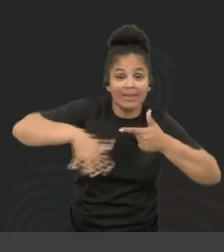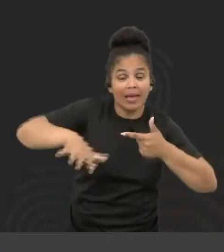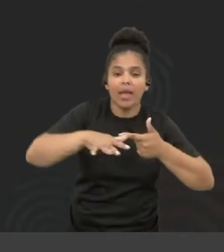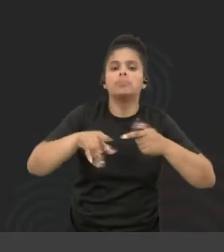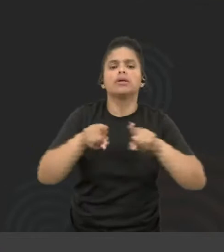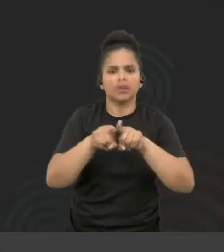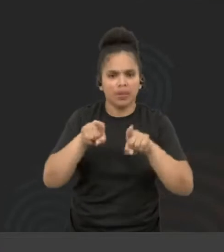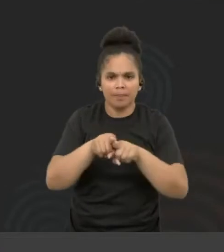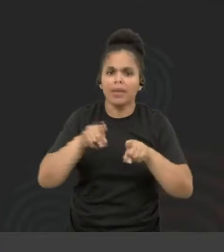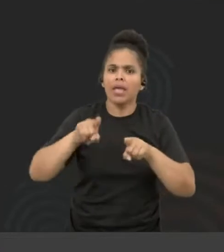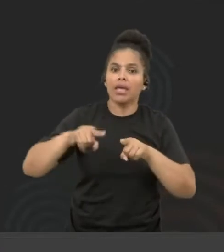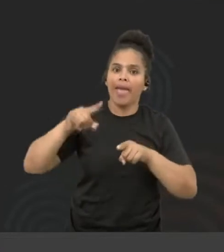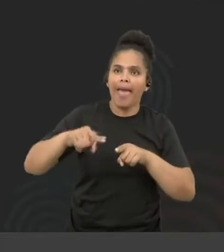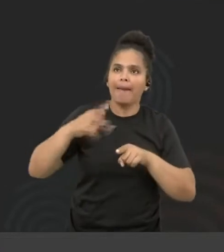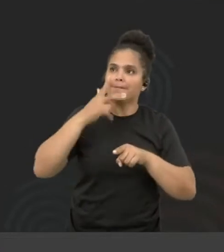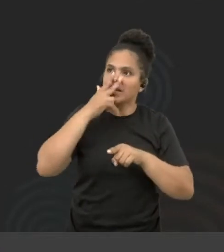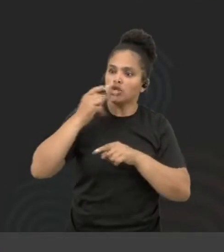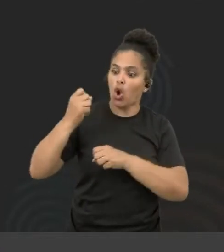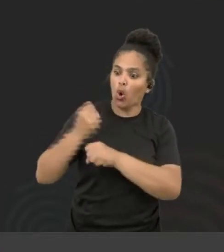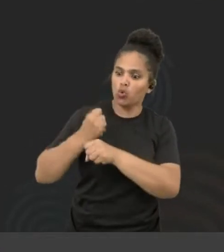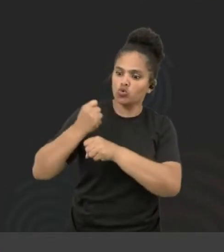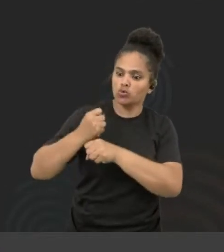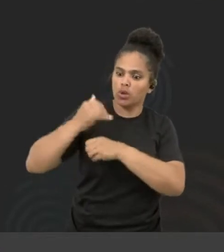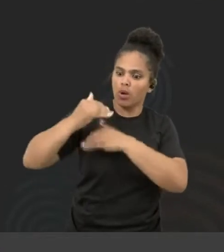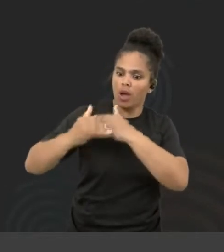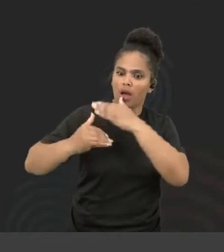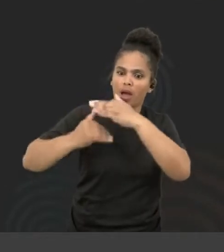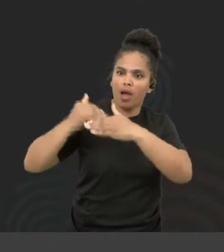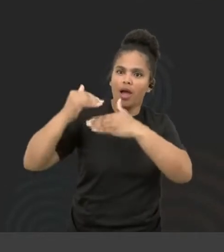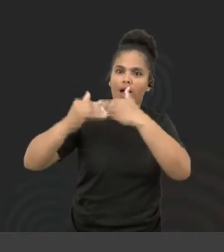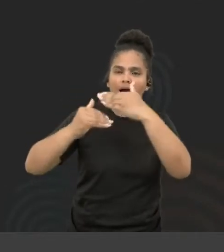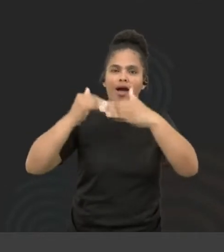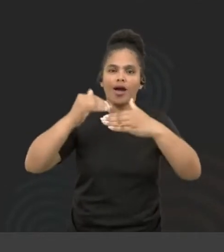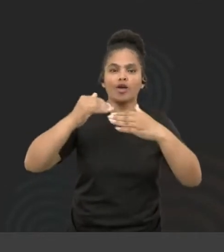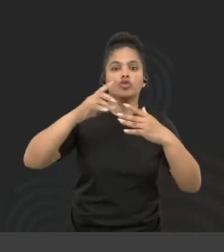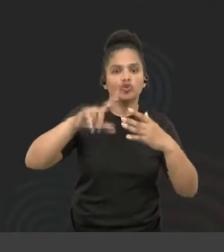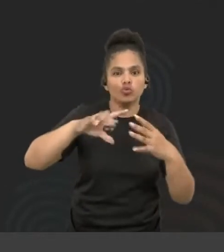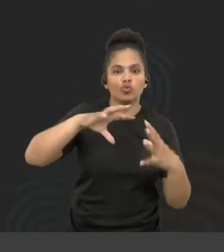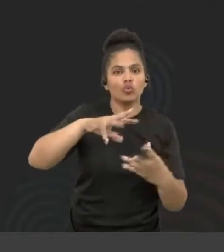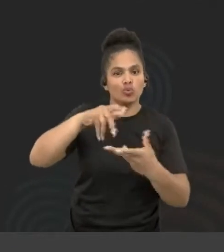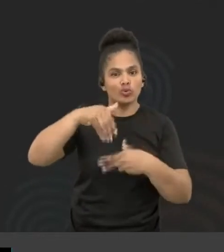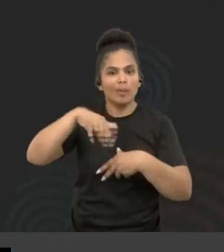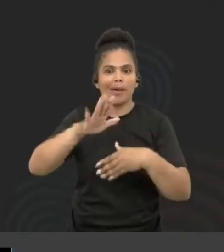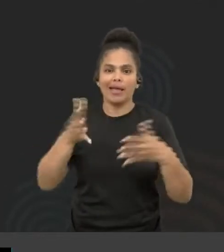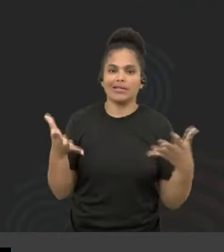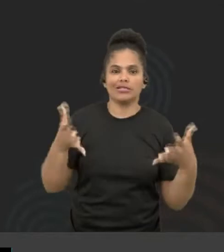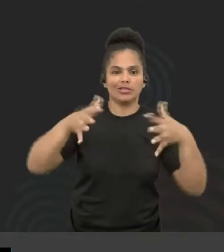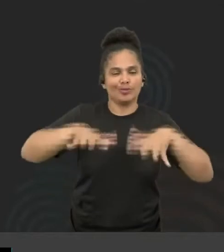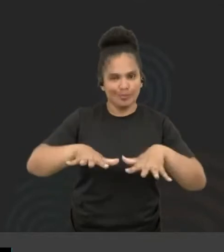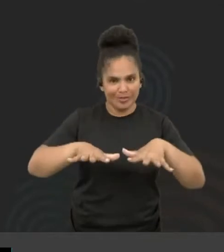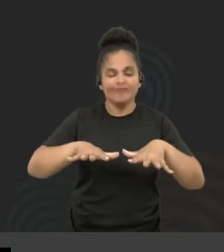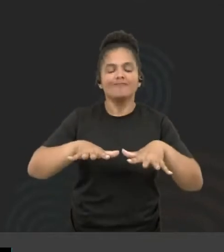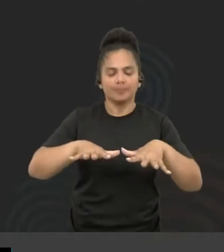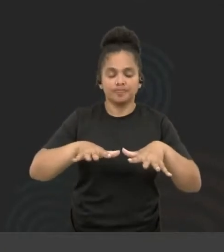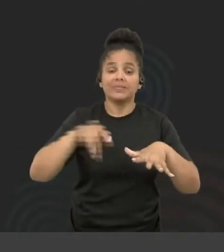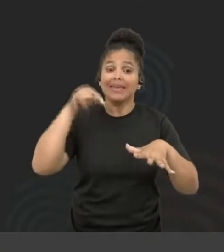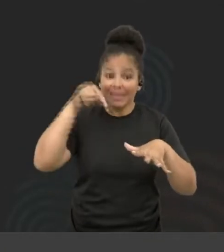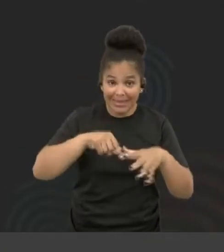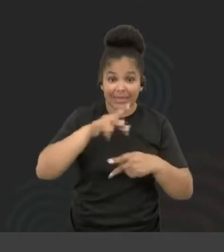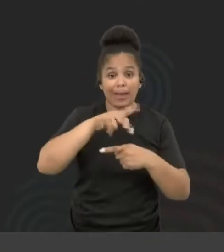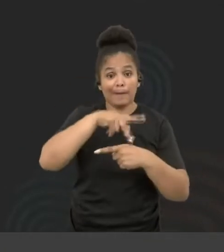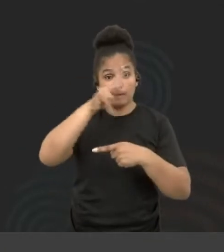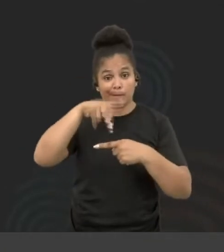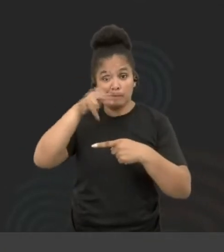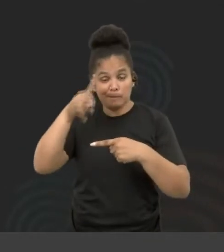também uma ponte de construção para um futuro mais inclusivo, um futuro mais diverso para todo mundo. E aí, aqui na Programaria, a gente